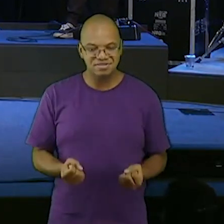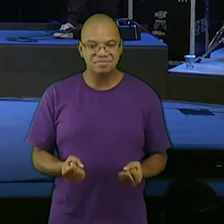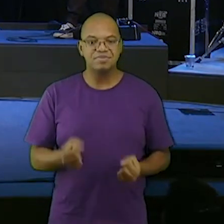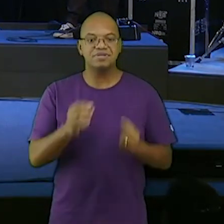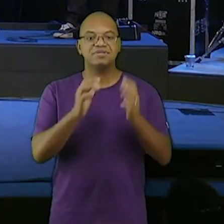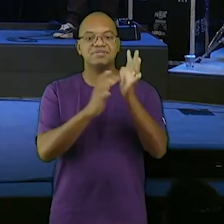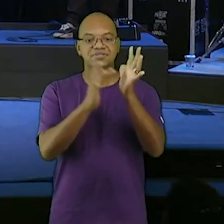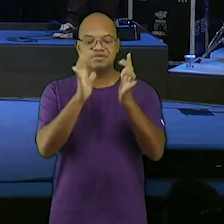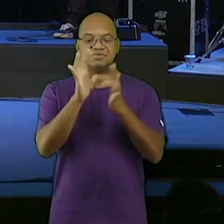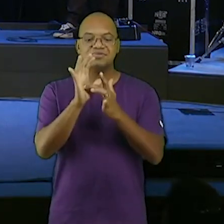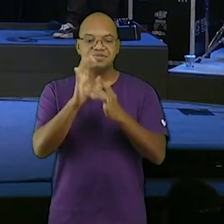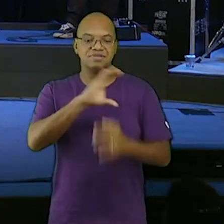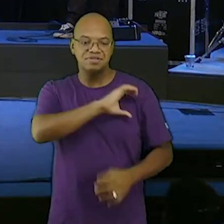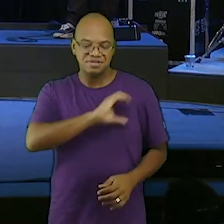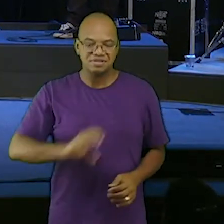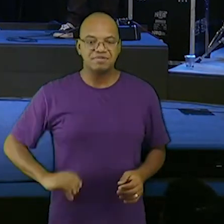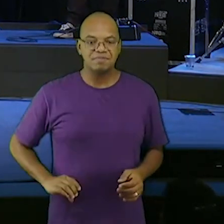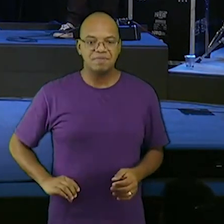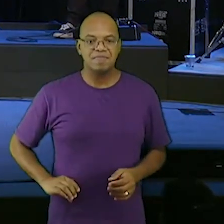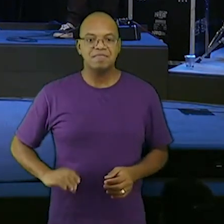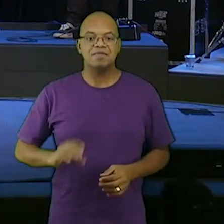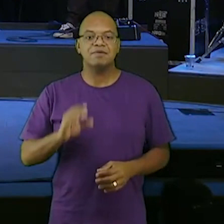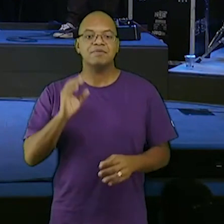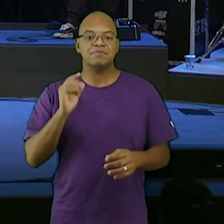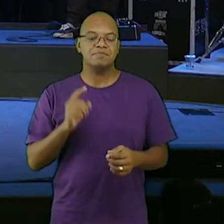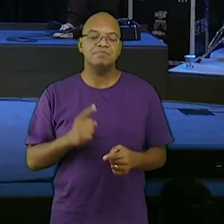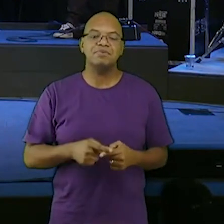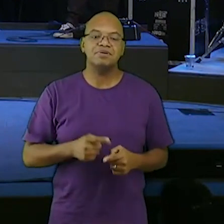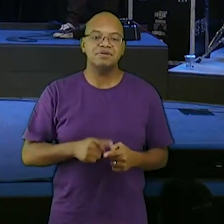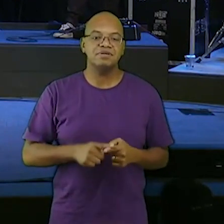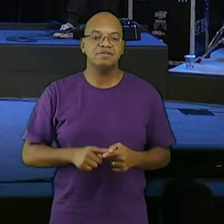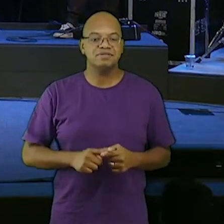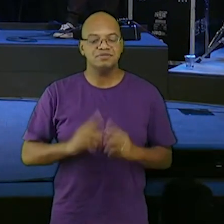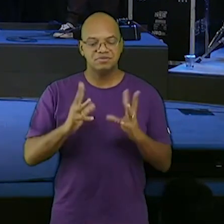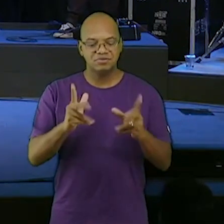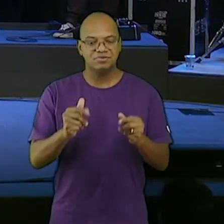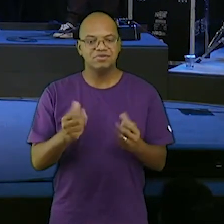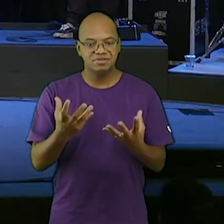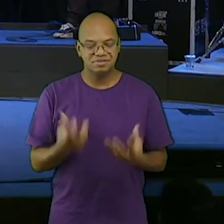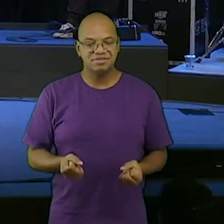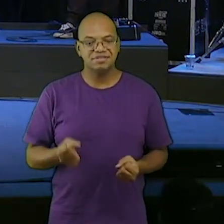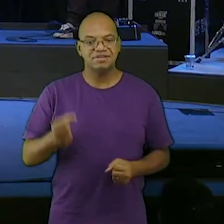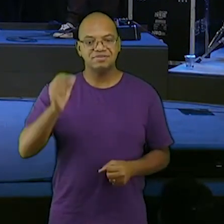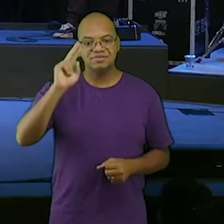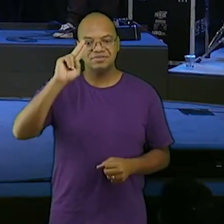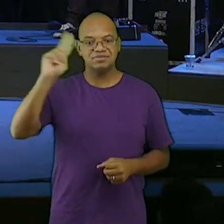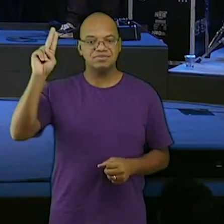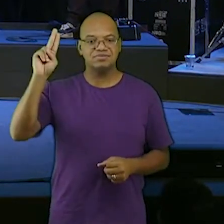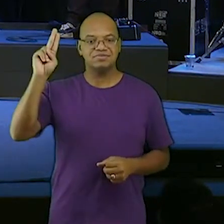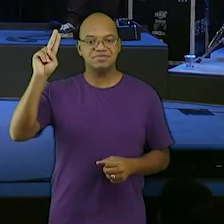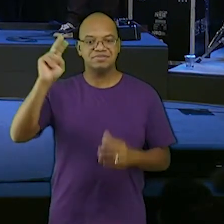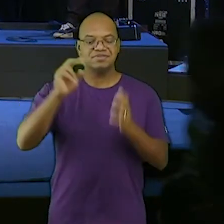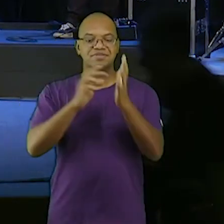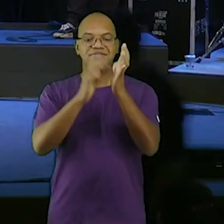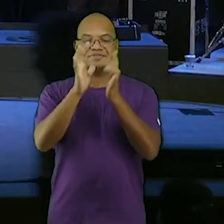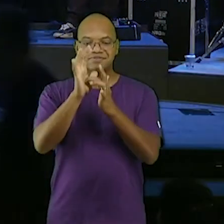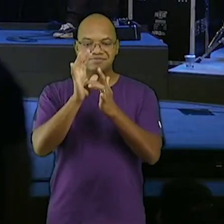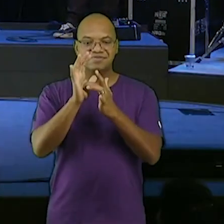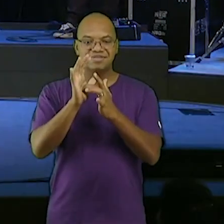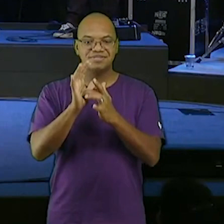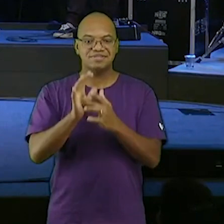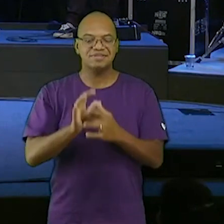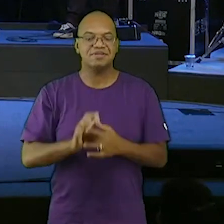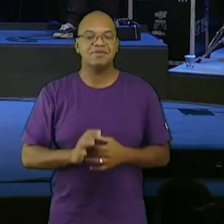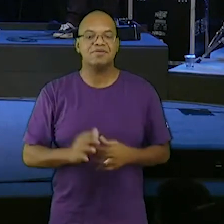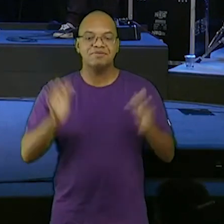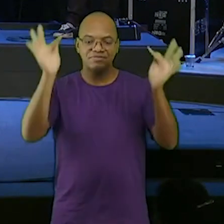todos quantos receberam foi lhe dado o poder de serem feitos filhos de Deus dá um abraço no pastor muito bem muito bem muito